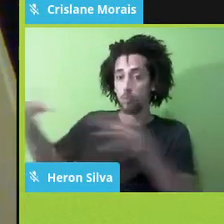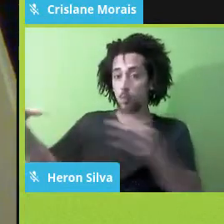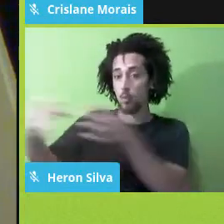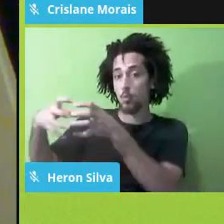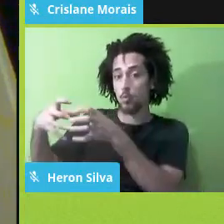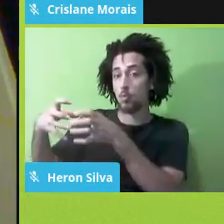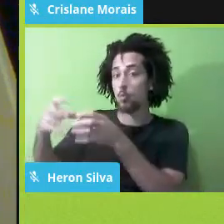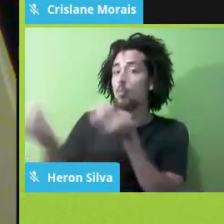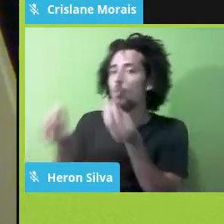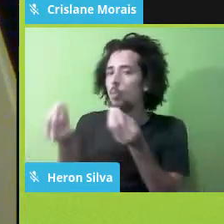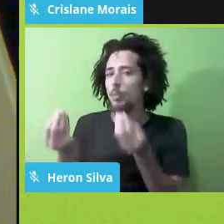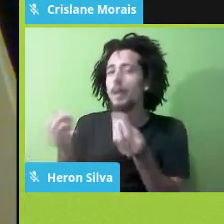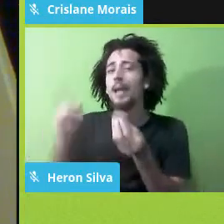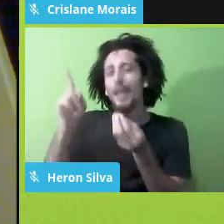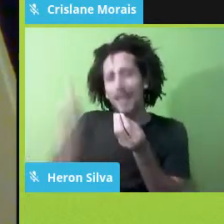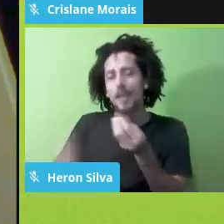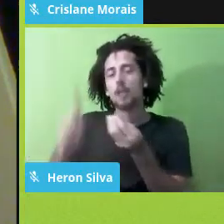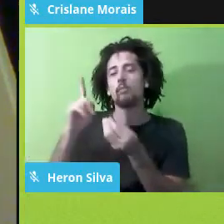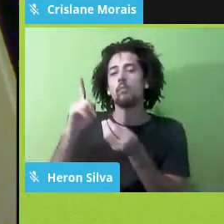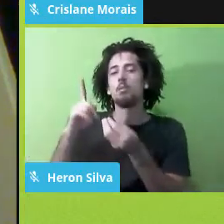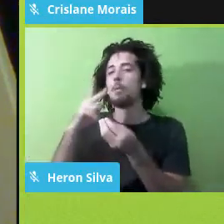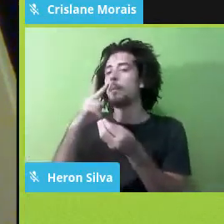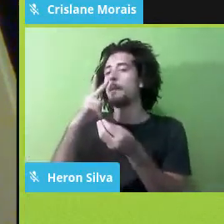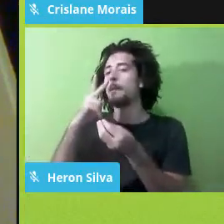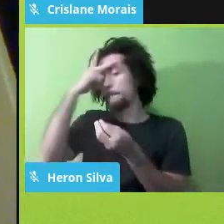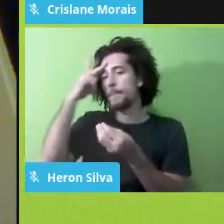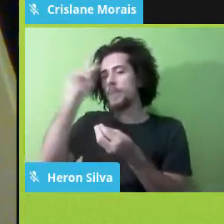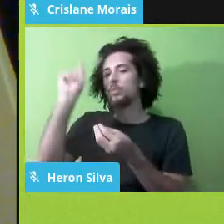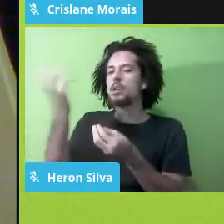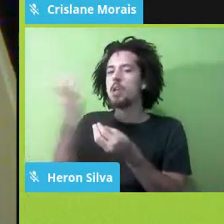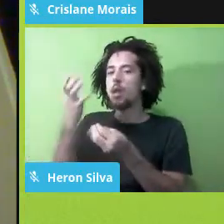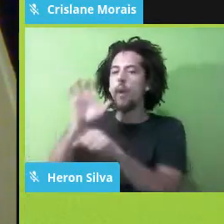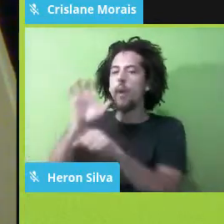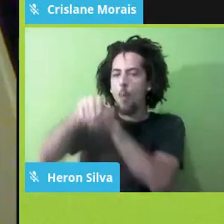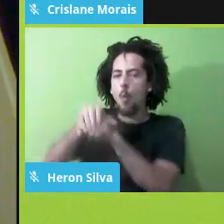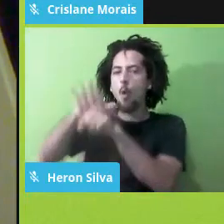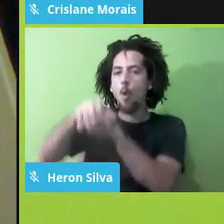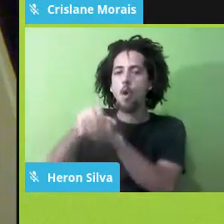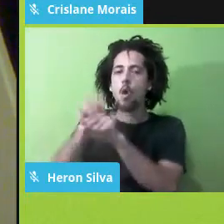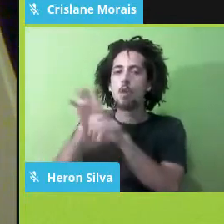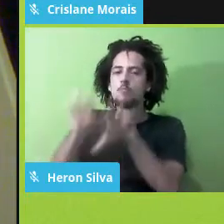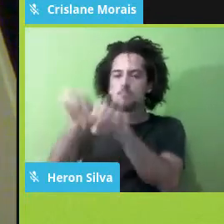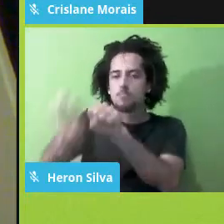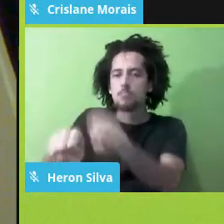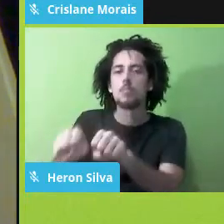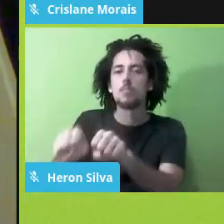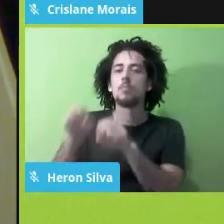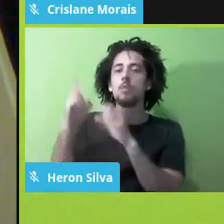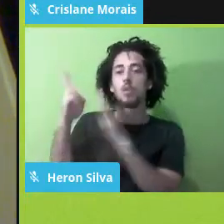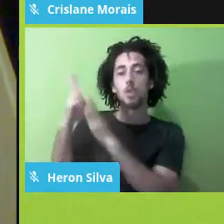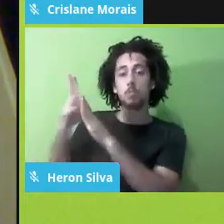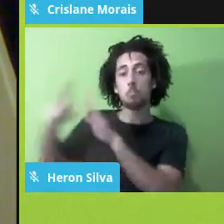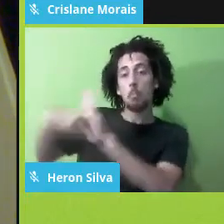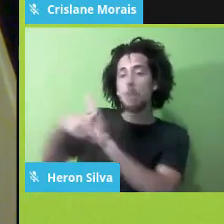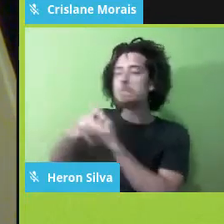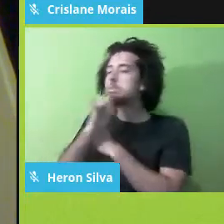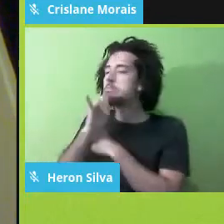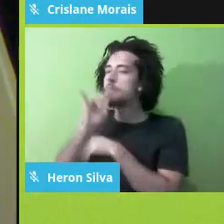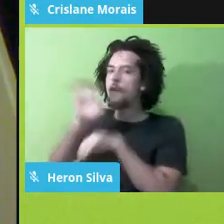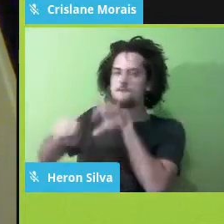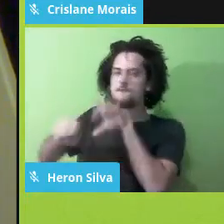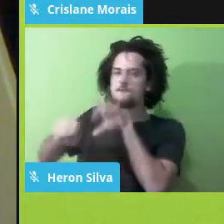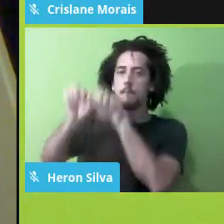É exatamente o passado da dominação. É o passado onde indígena tinha seus territórios invadidos para